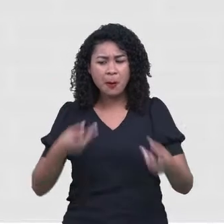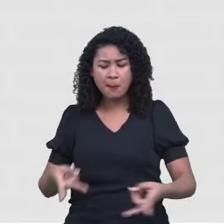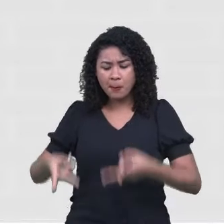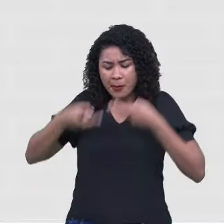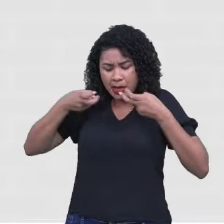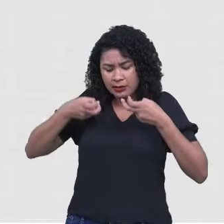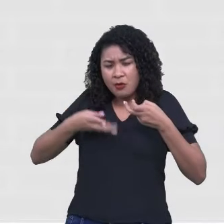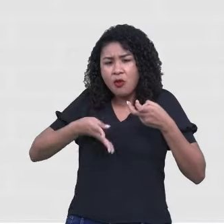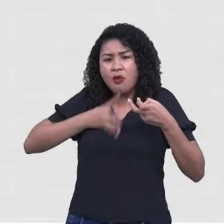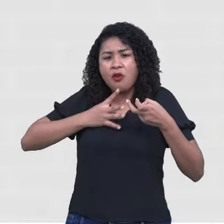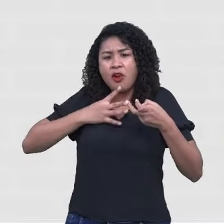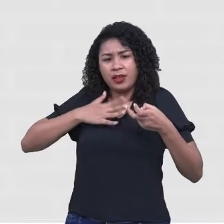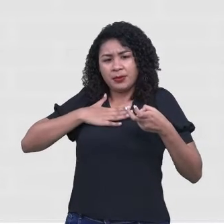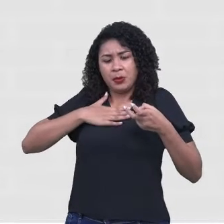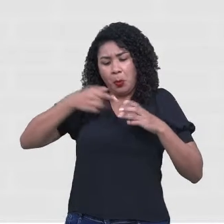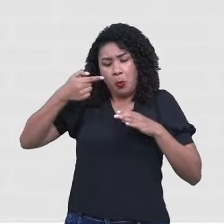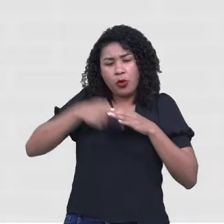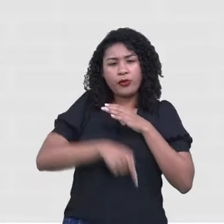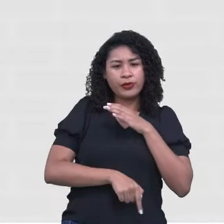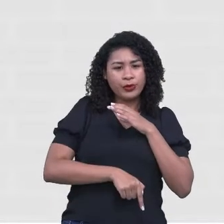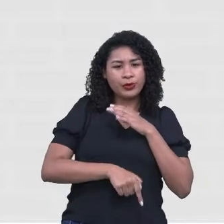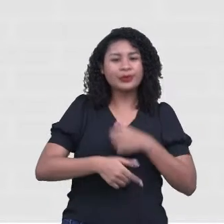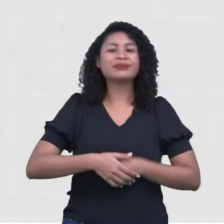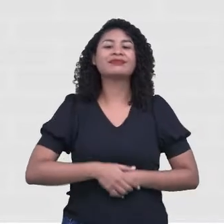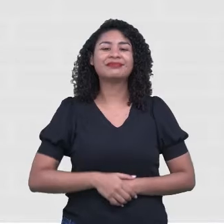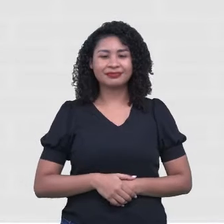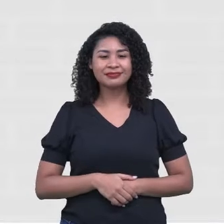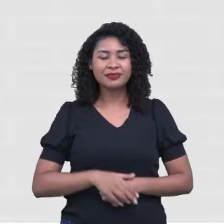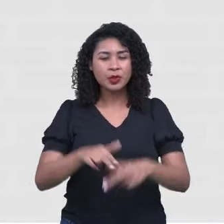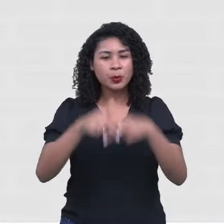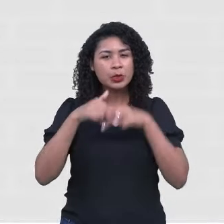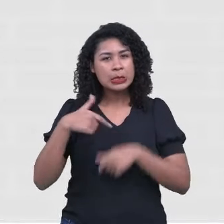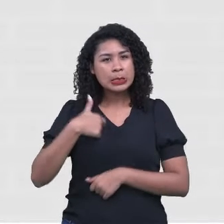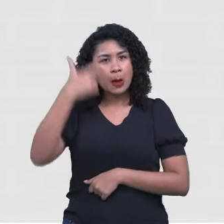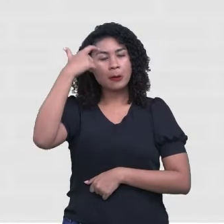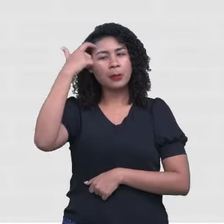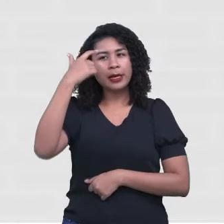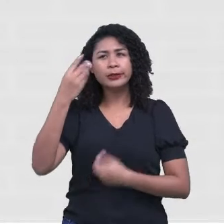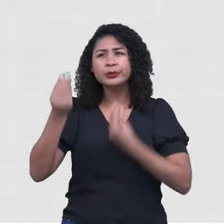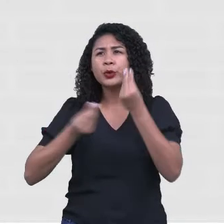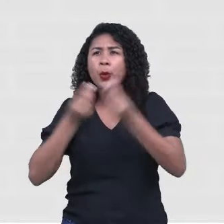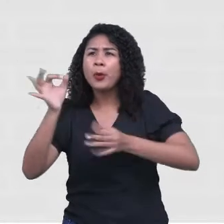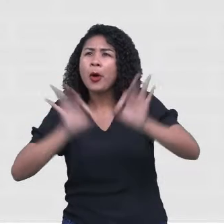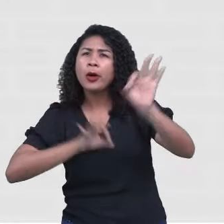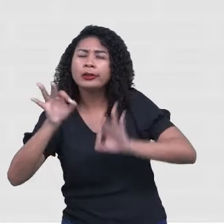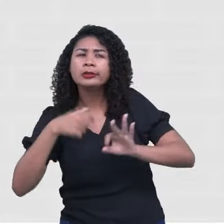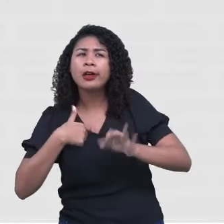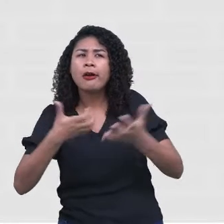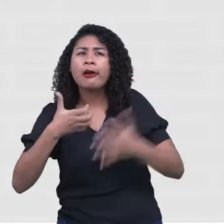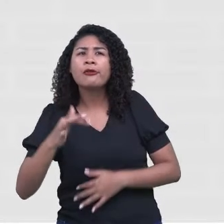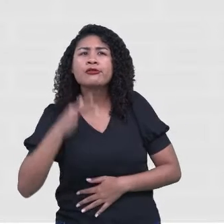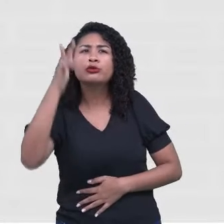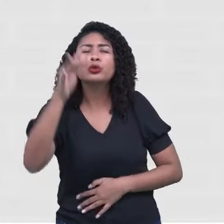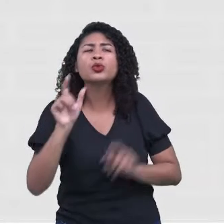me conhecendo. Eu faço uma retrospectiva do que eu quero. Como eu quero. E aí, nós temos outros